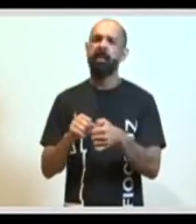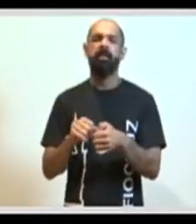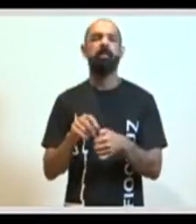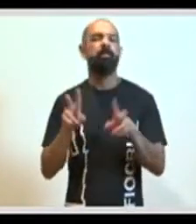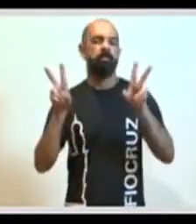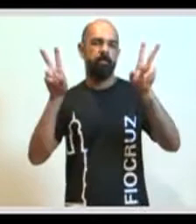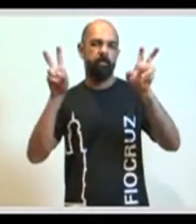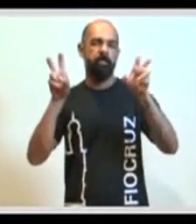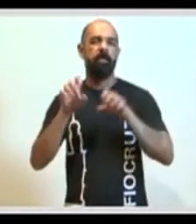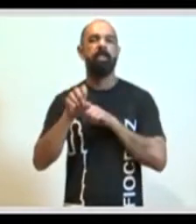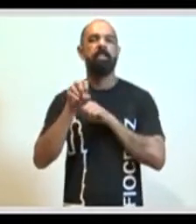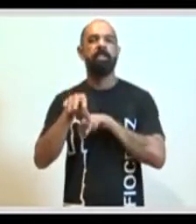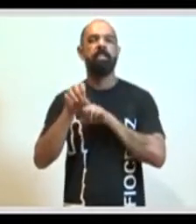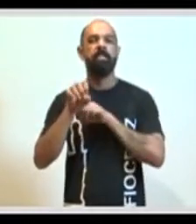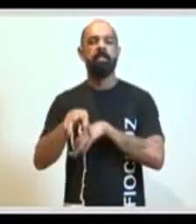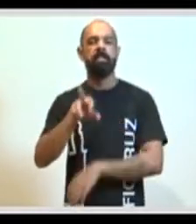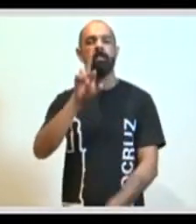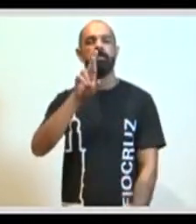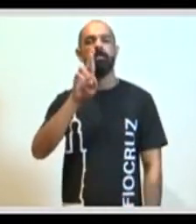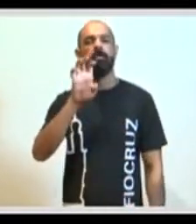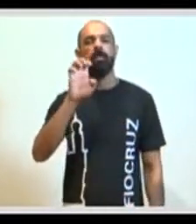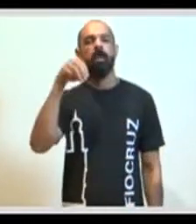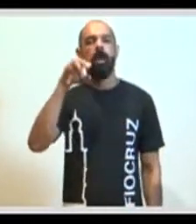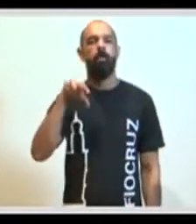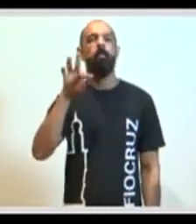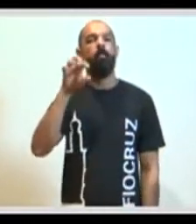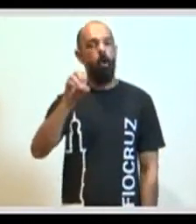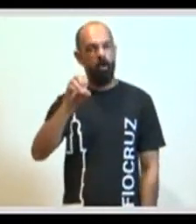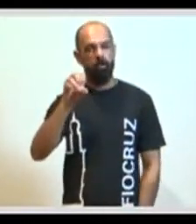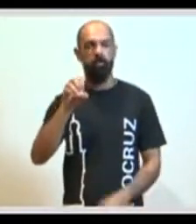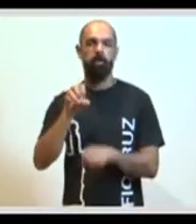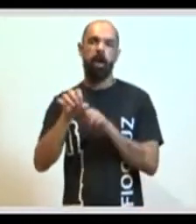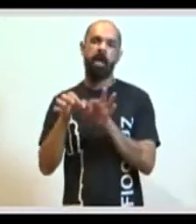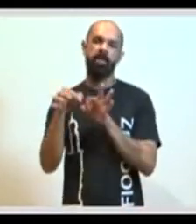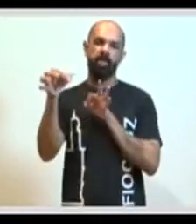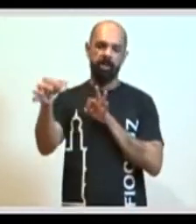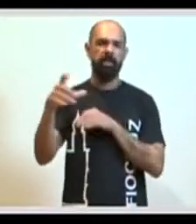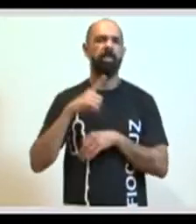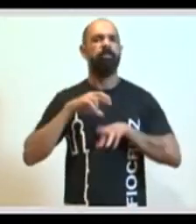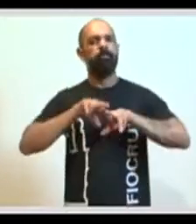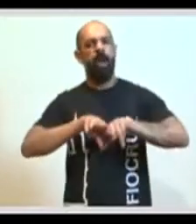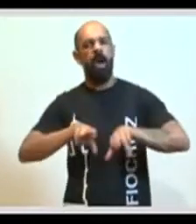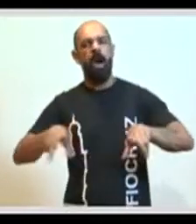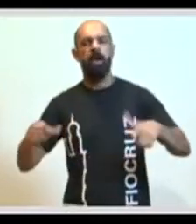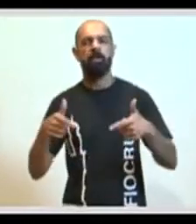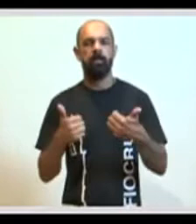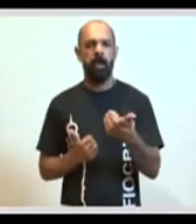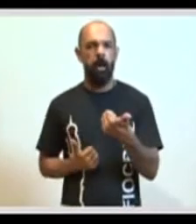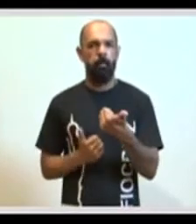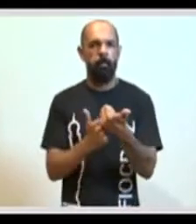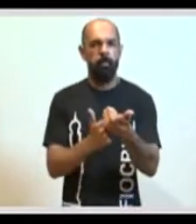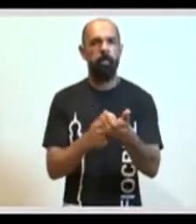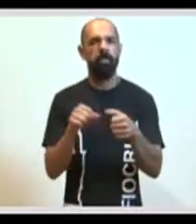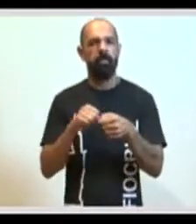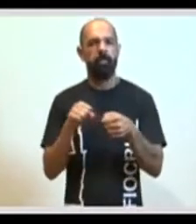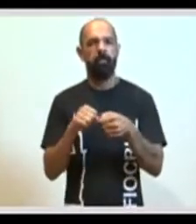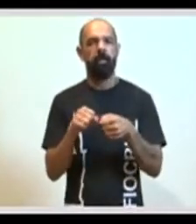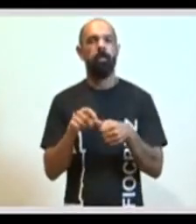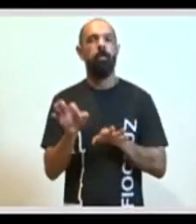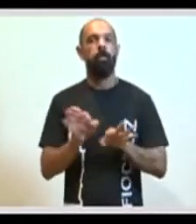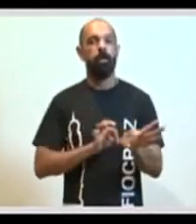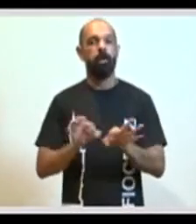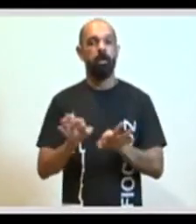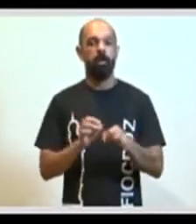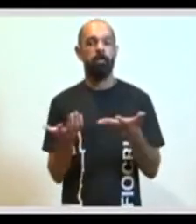chamamos de ensino remoto à distância. Então, várias iniciativas de apoio têm sido feitas, um programa de